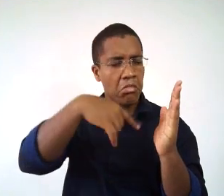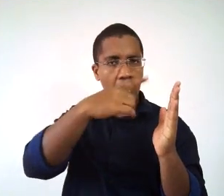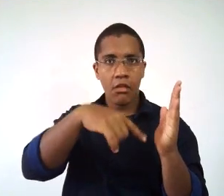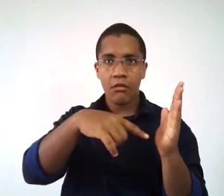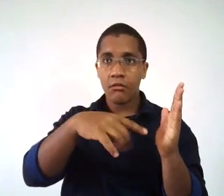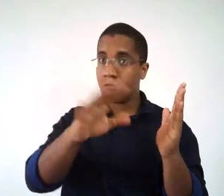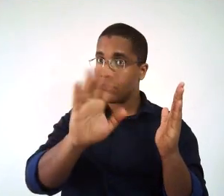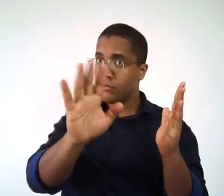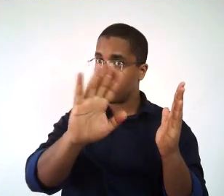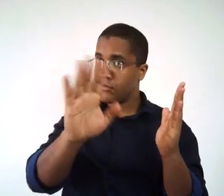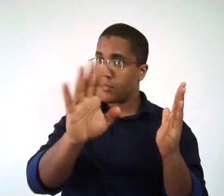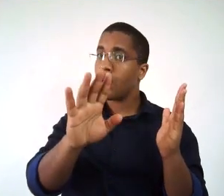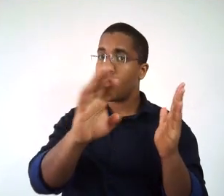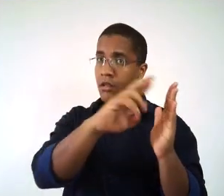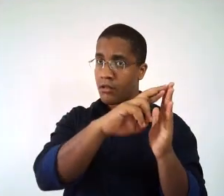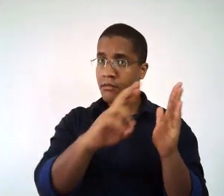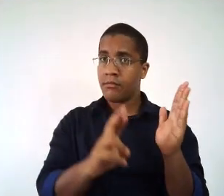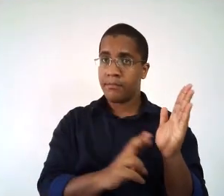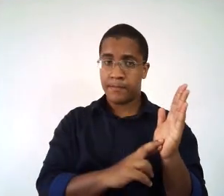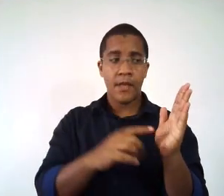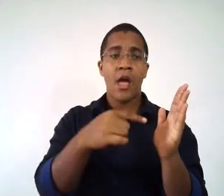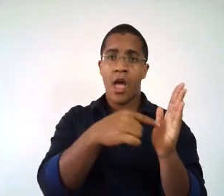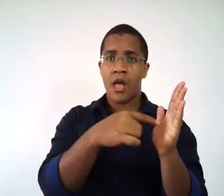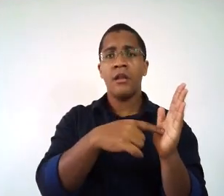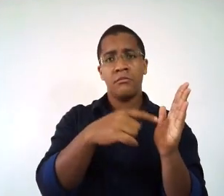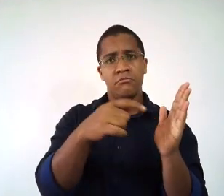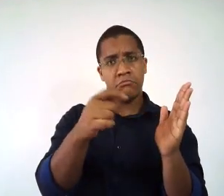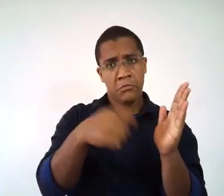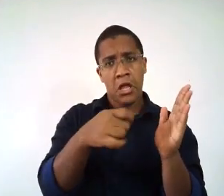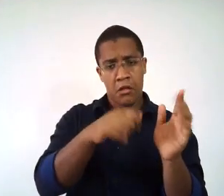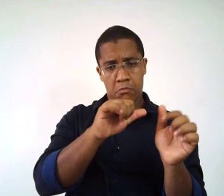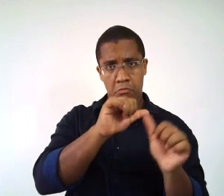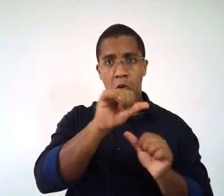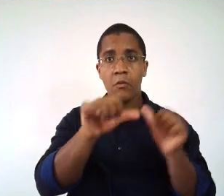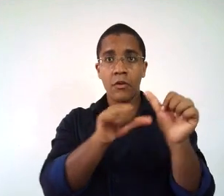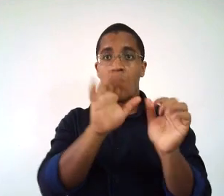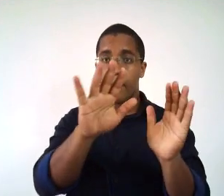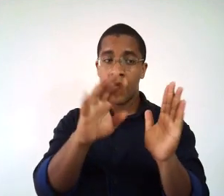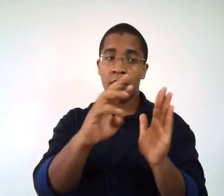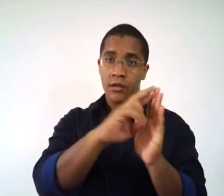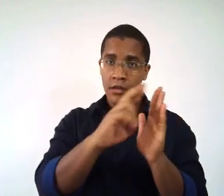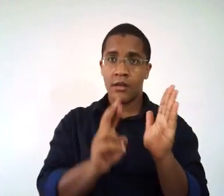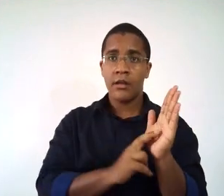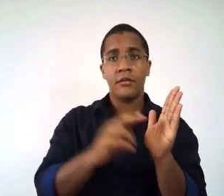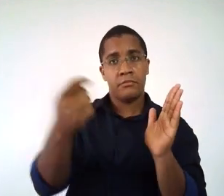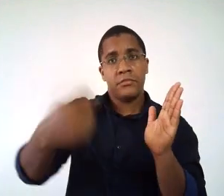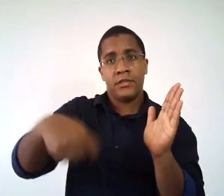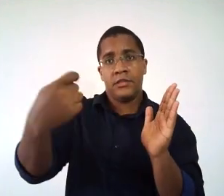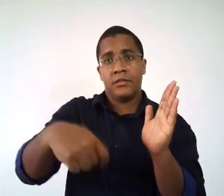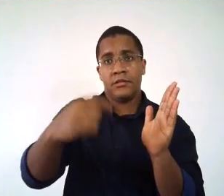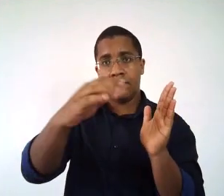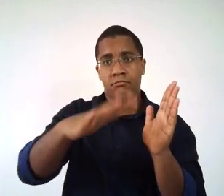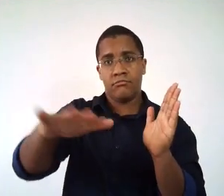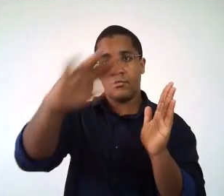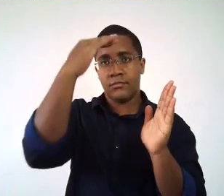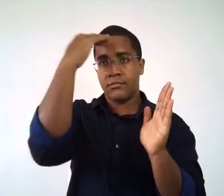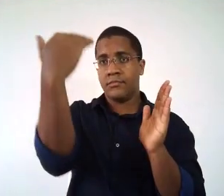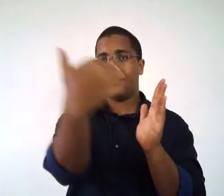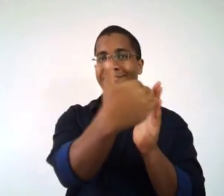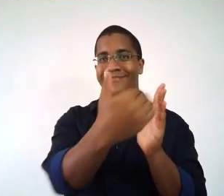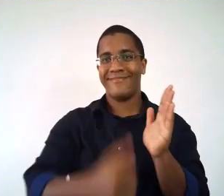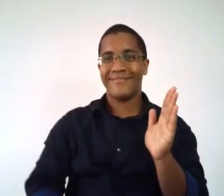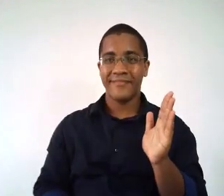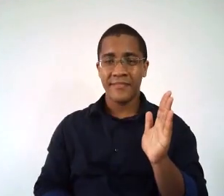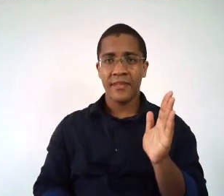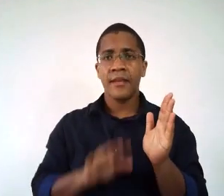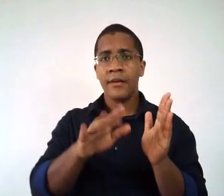mesmo tendo suas regras flexíveis, elas são obrigatórias na sua presença. E após